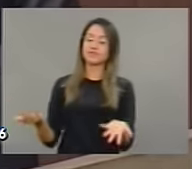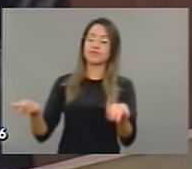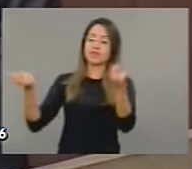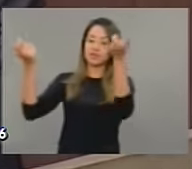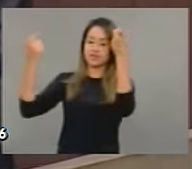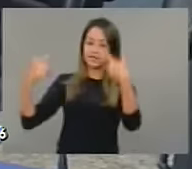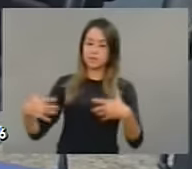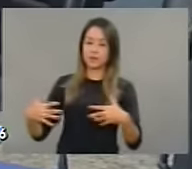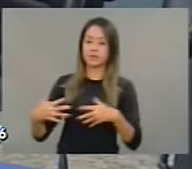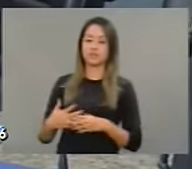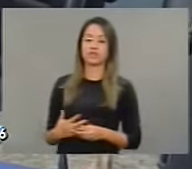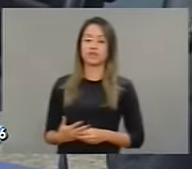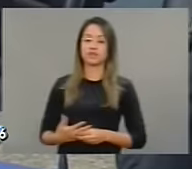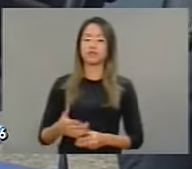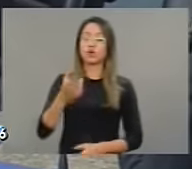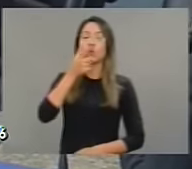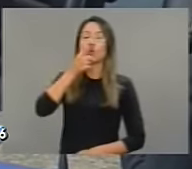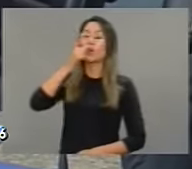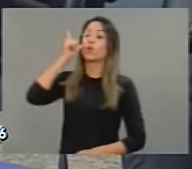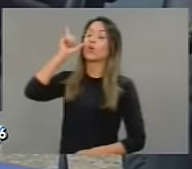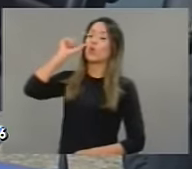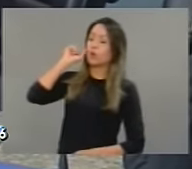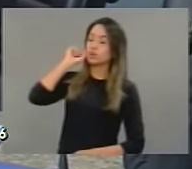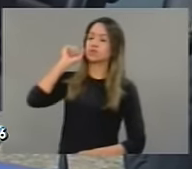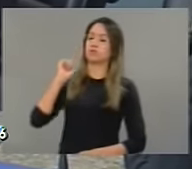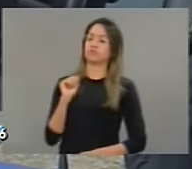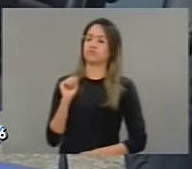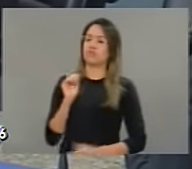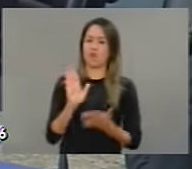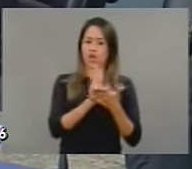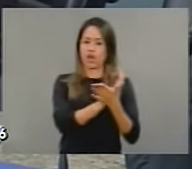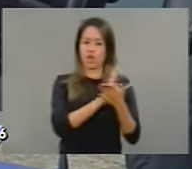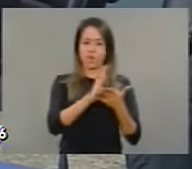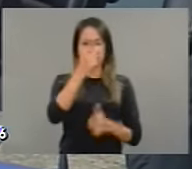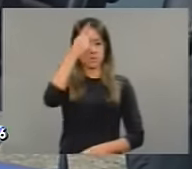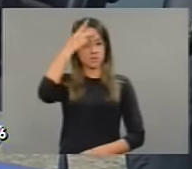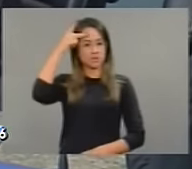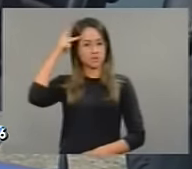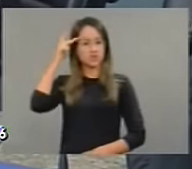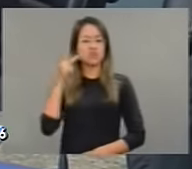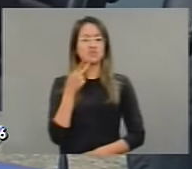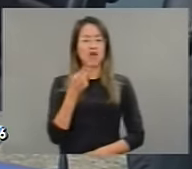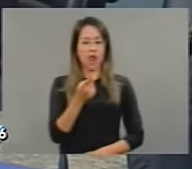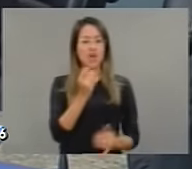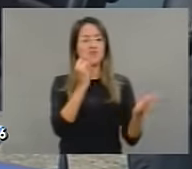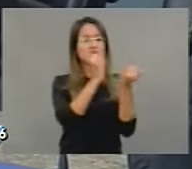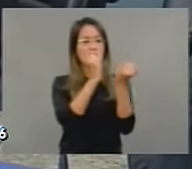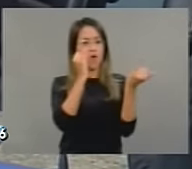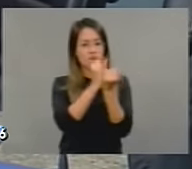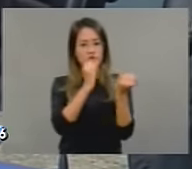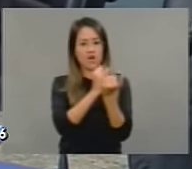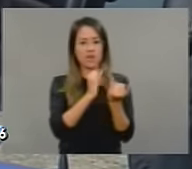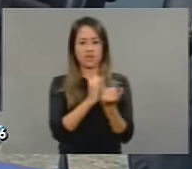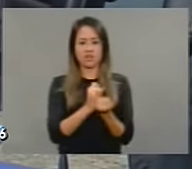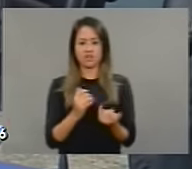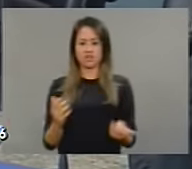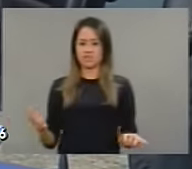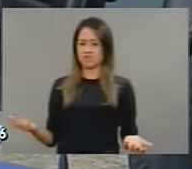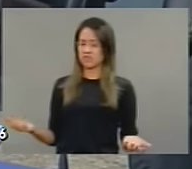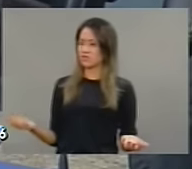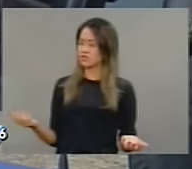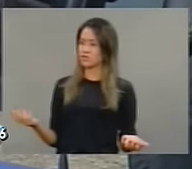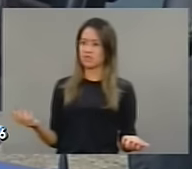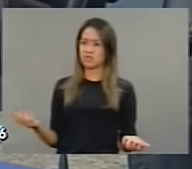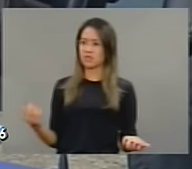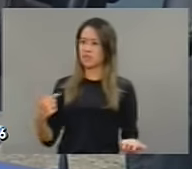que ontem até eu repudiava algumas pessoas que comemoravam o suposto desgaste que vossa excelência teria por conta desse